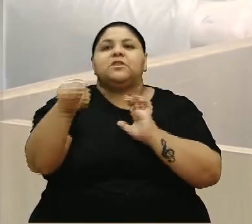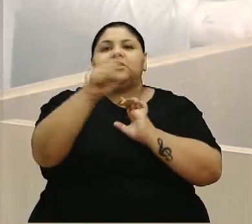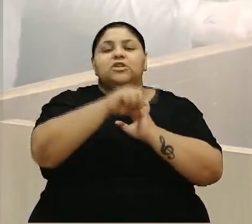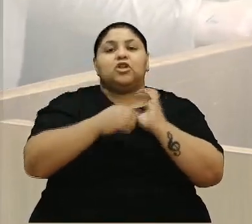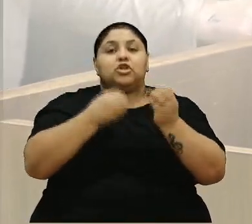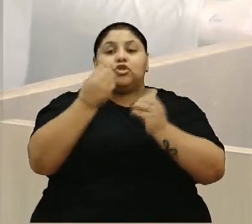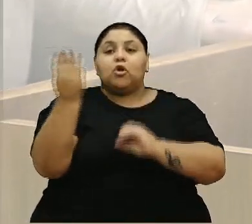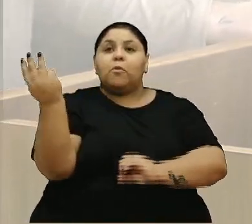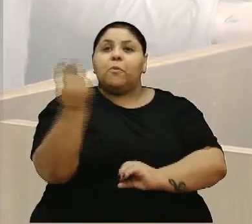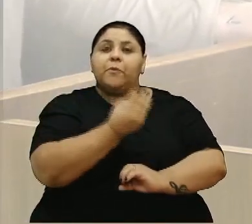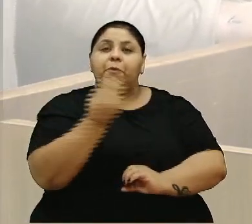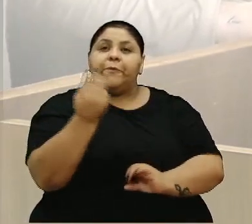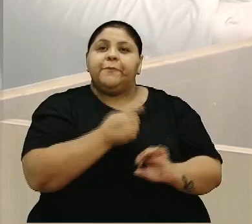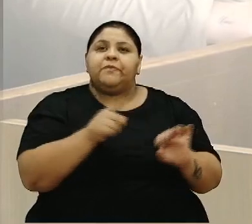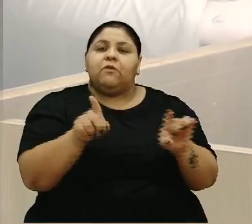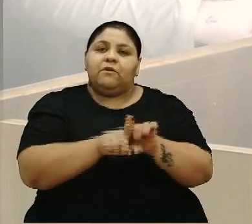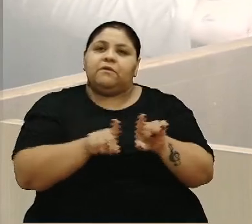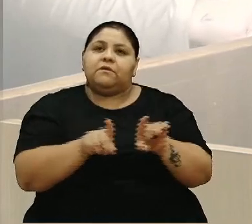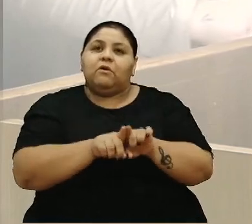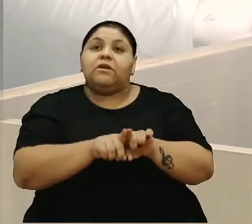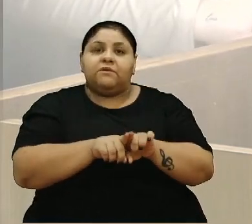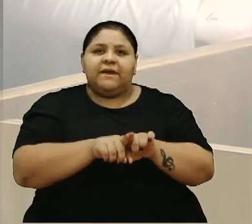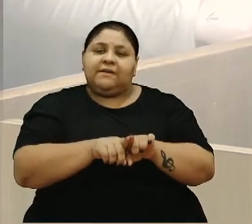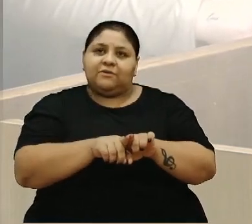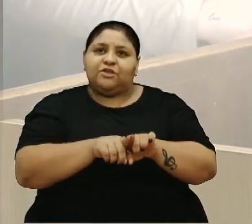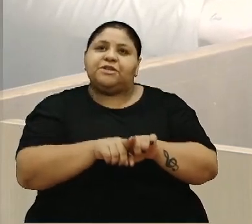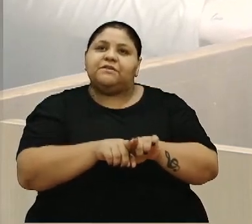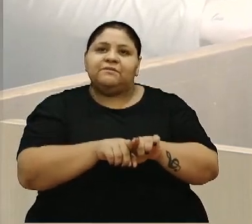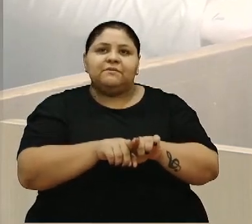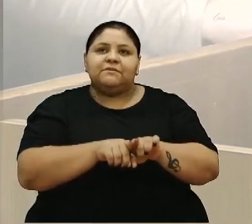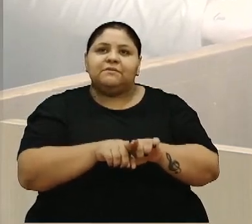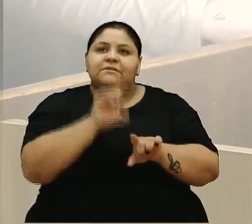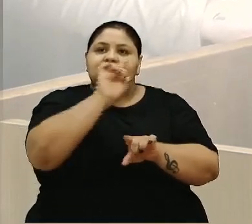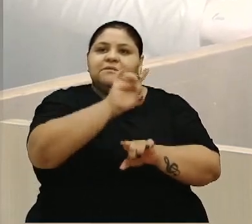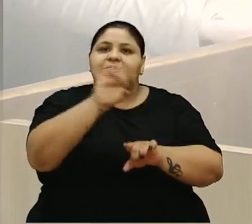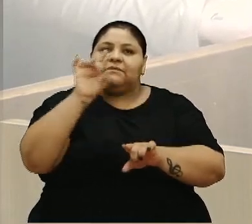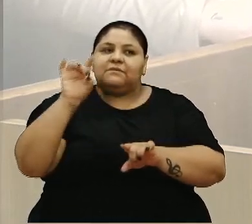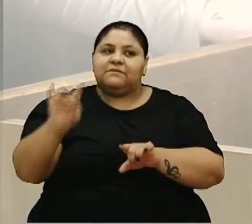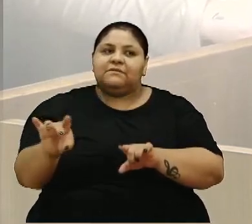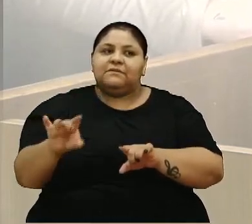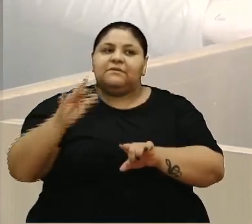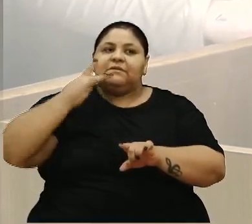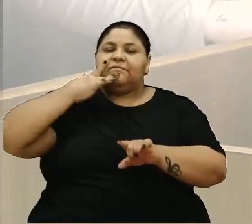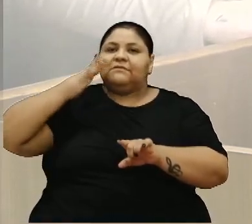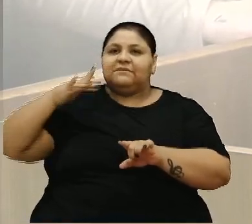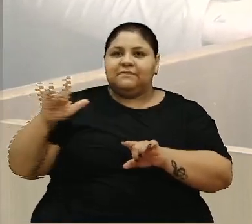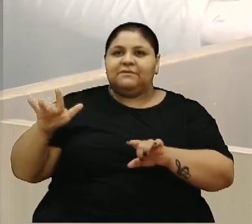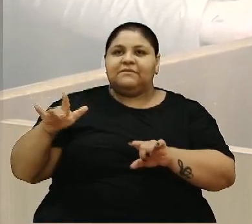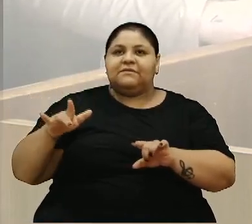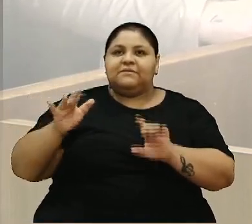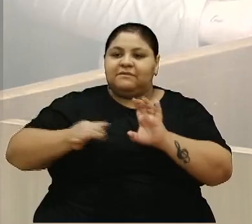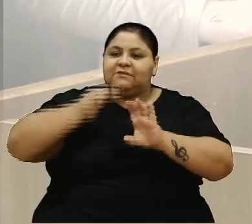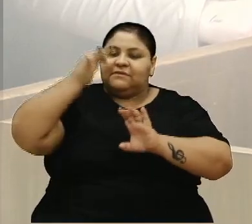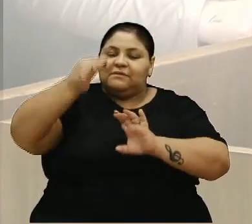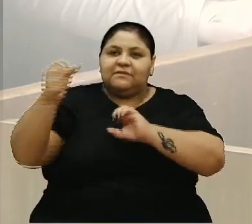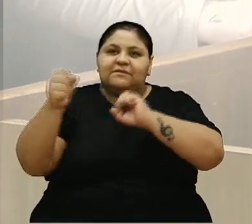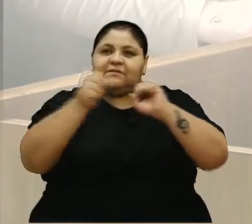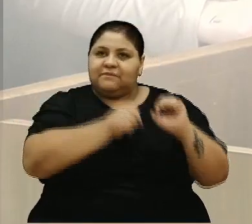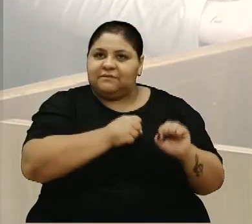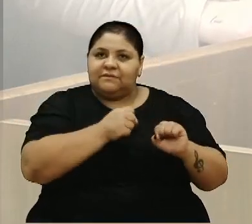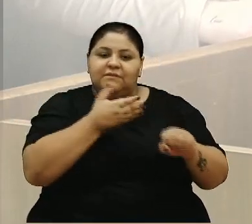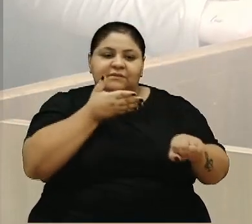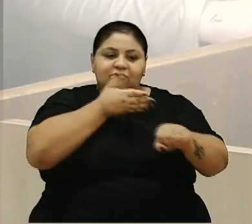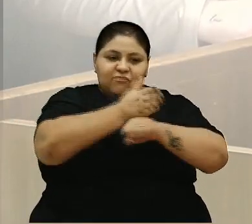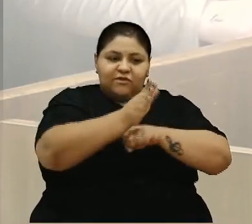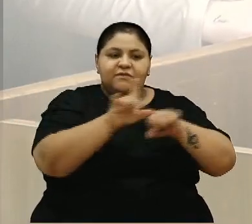como trio seguiremos plantando a sementinha no coração de cada menina e de cada criança, para que no futuro ela possa vir a participar